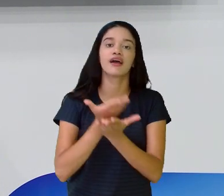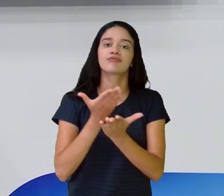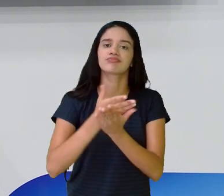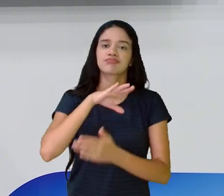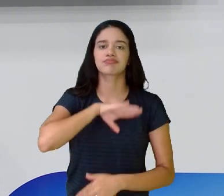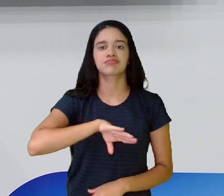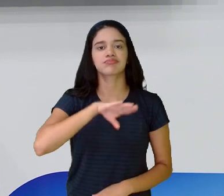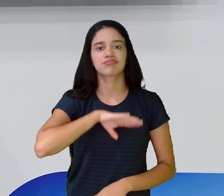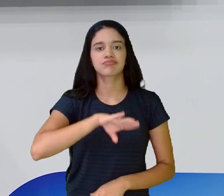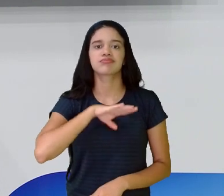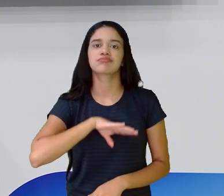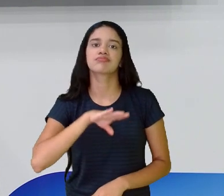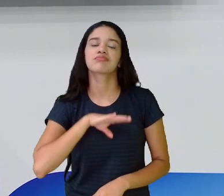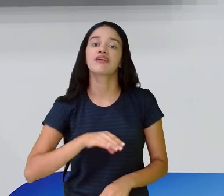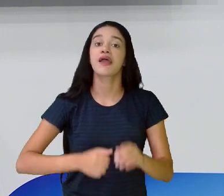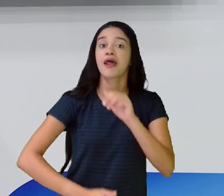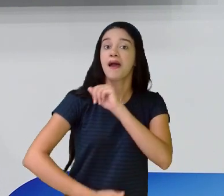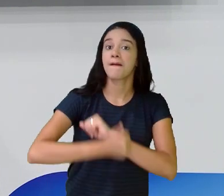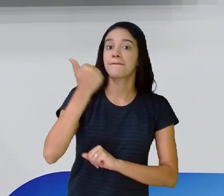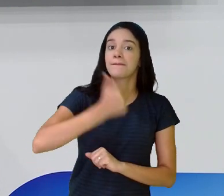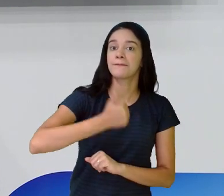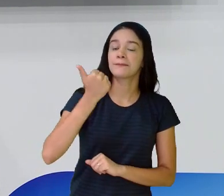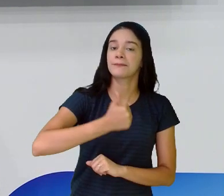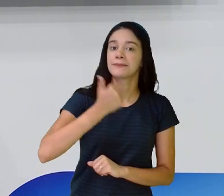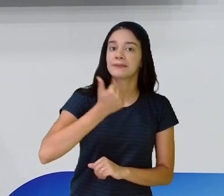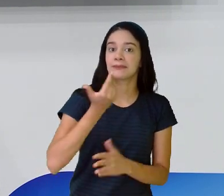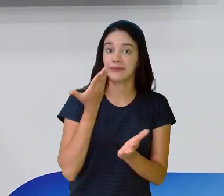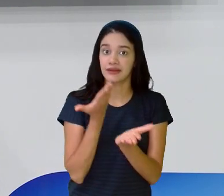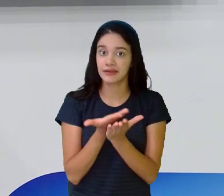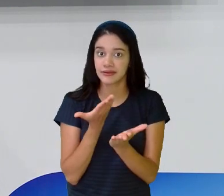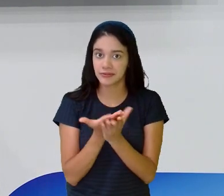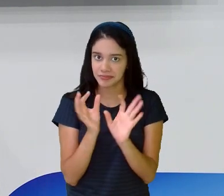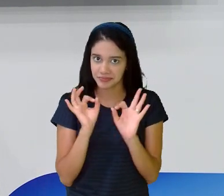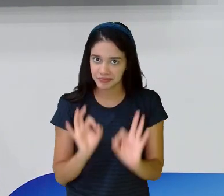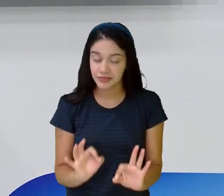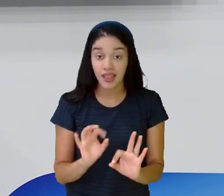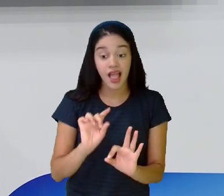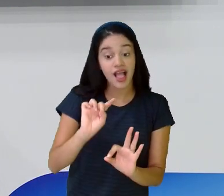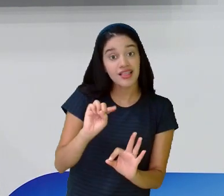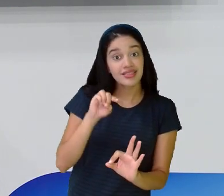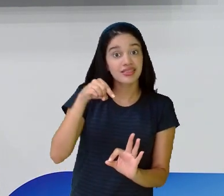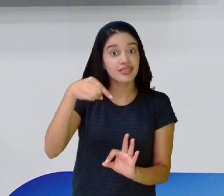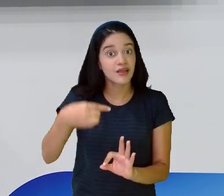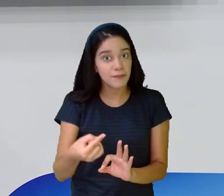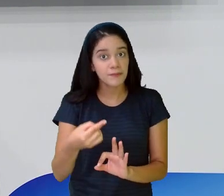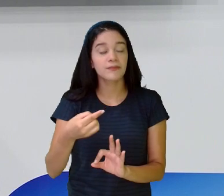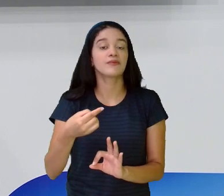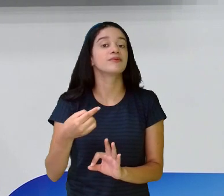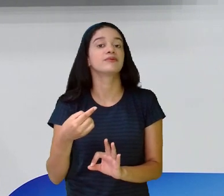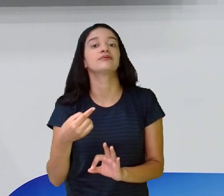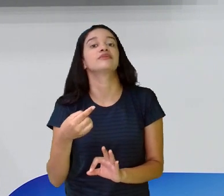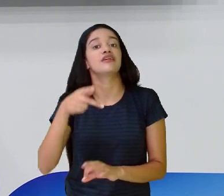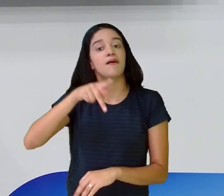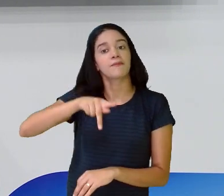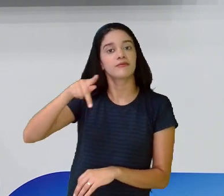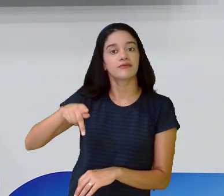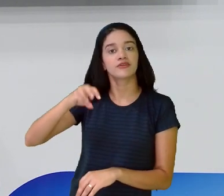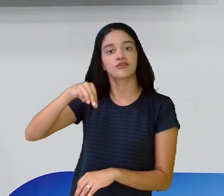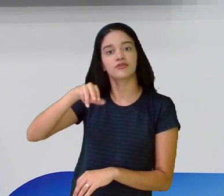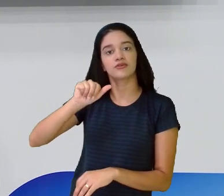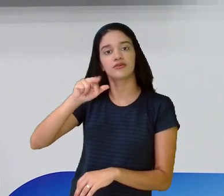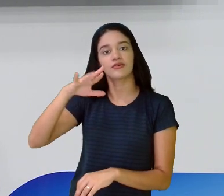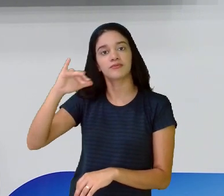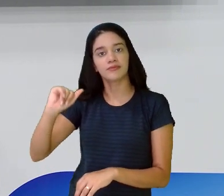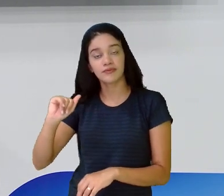de língua portuguesa, é a primeira aula. Logo em seguida da professora vem a professora Márcia e a